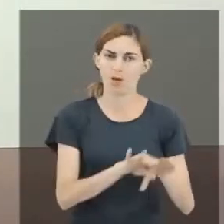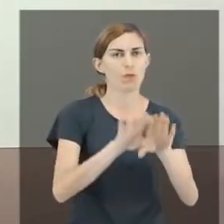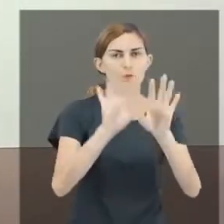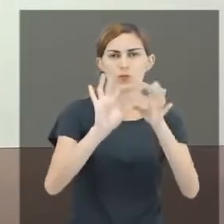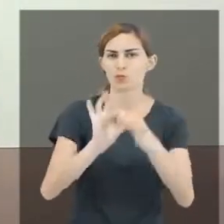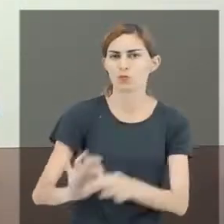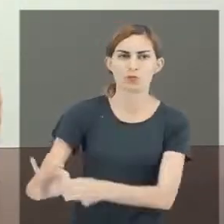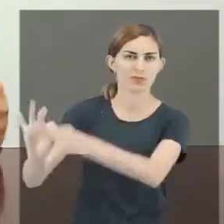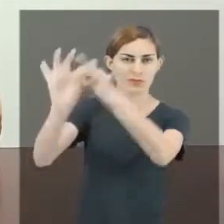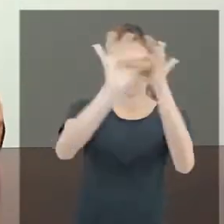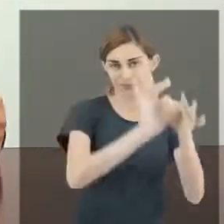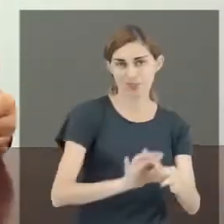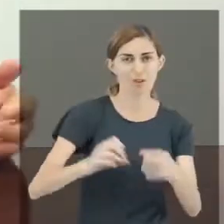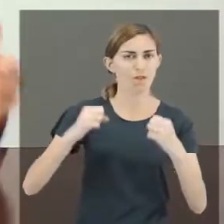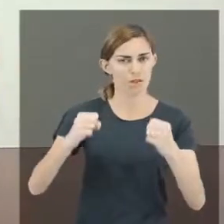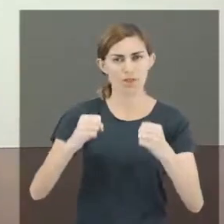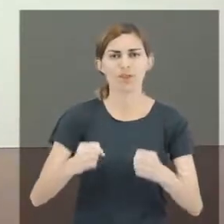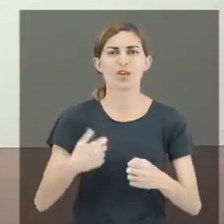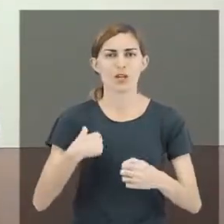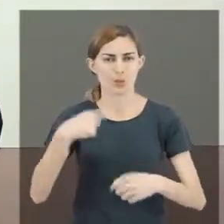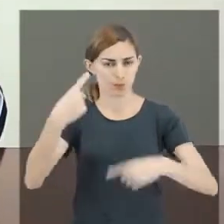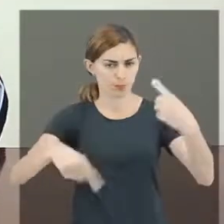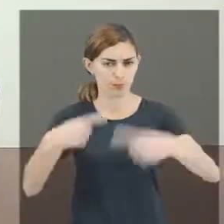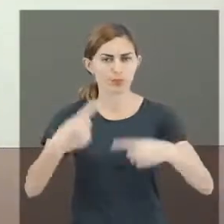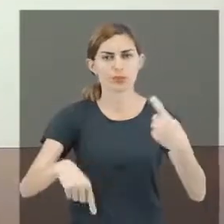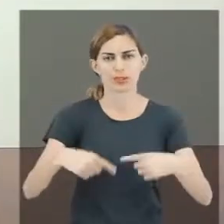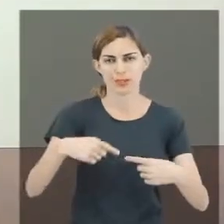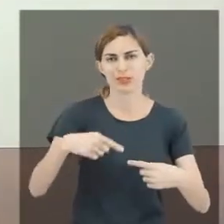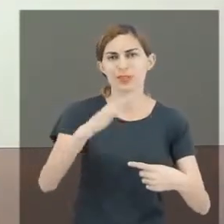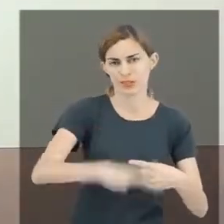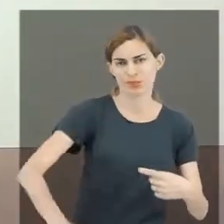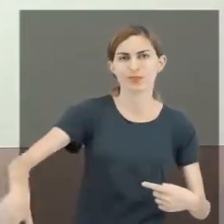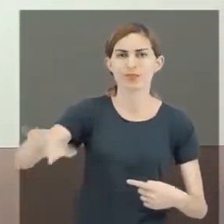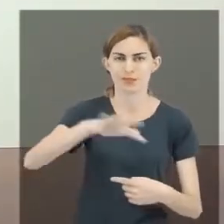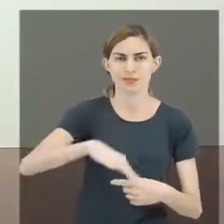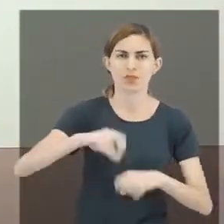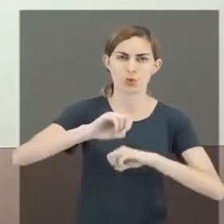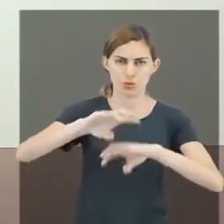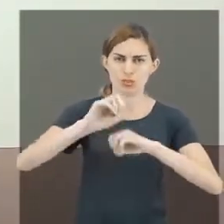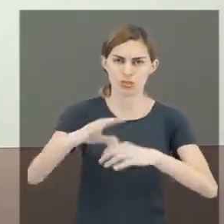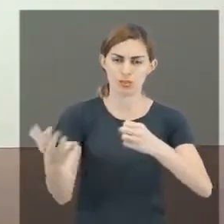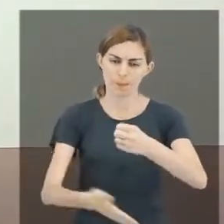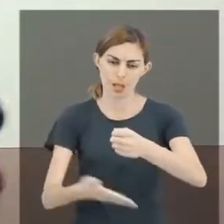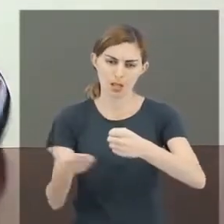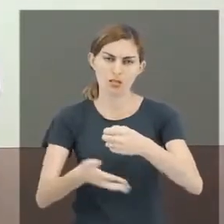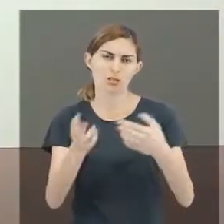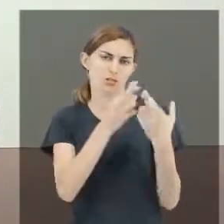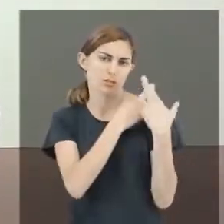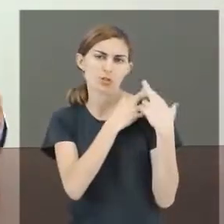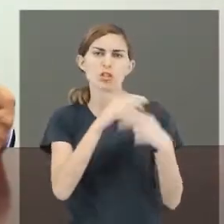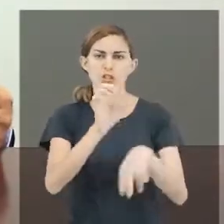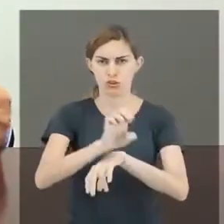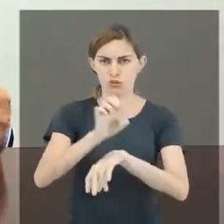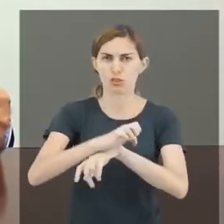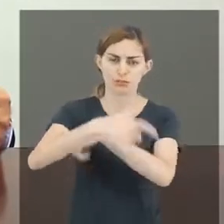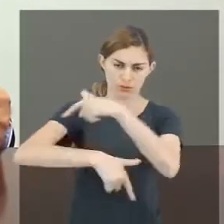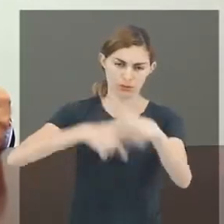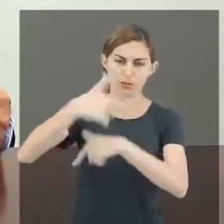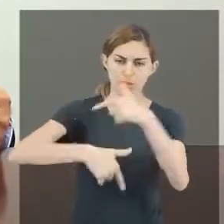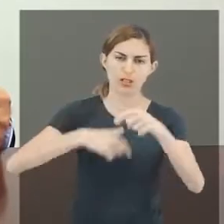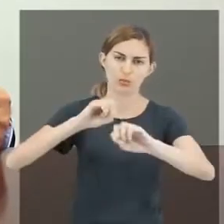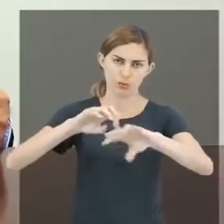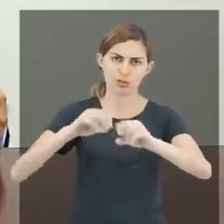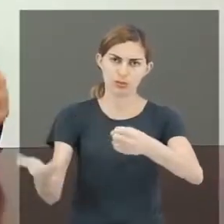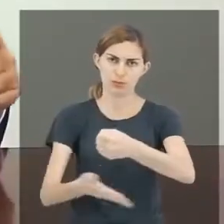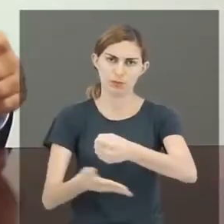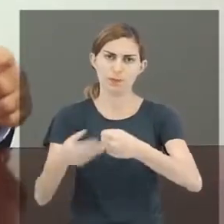universalização vem fortalecer. Eu volto a dizer, a política pública da educação básica, que é de responsabilidade do Estado trabalhar com a